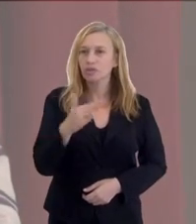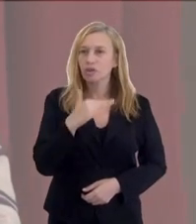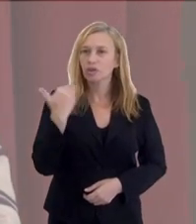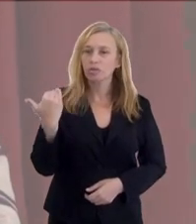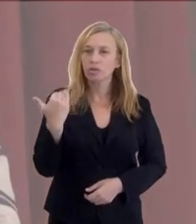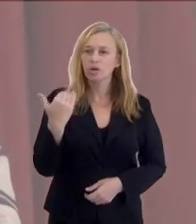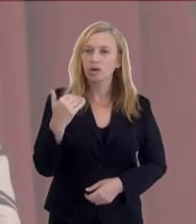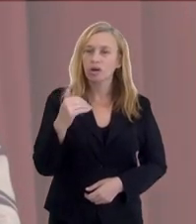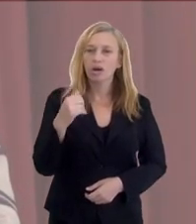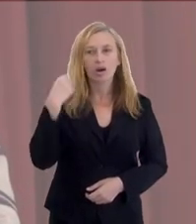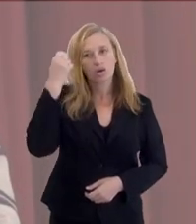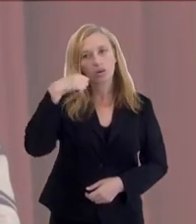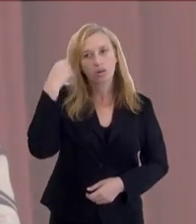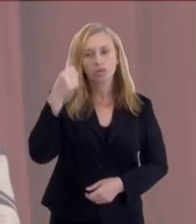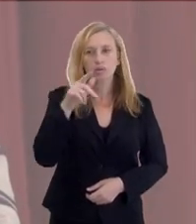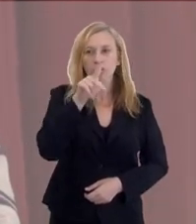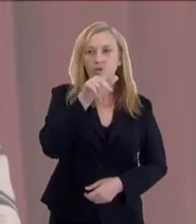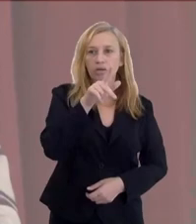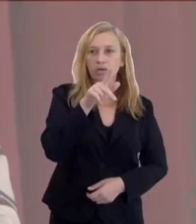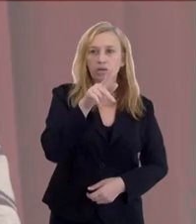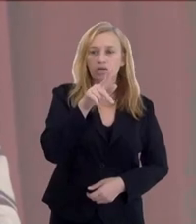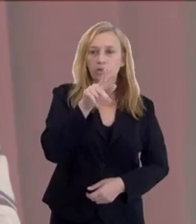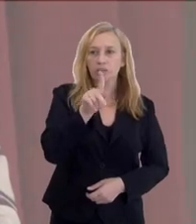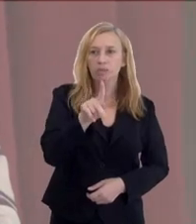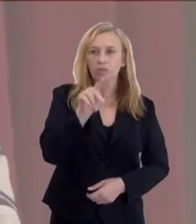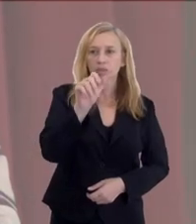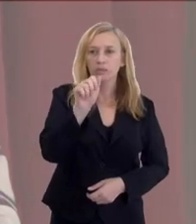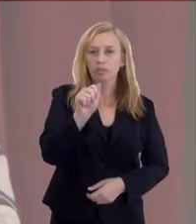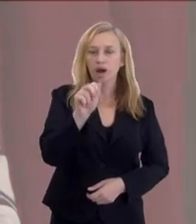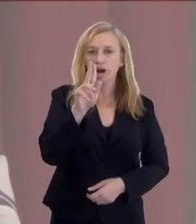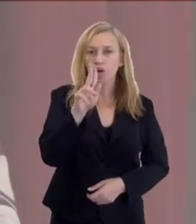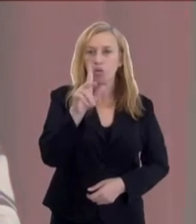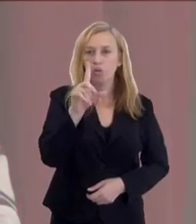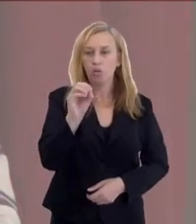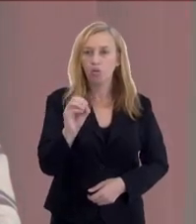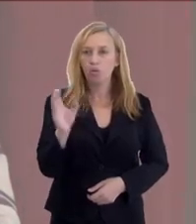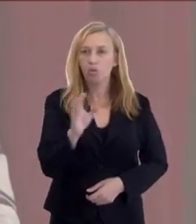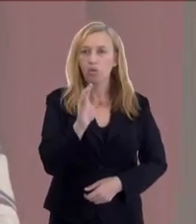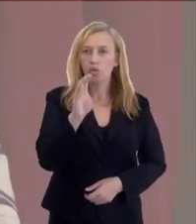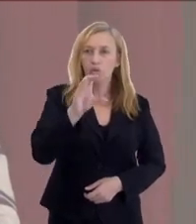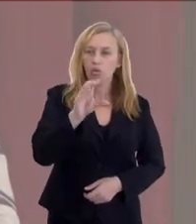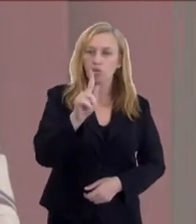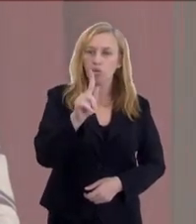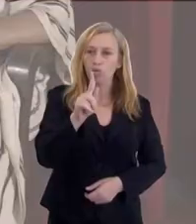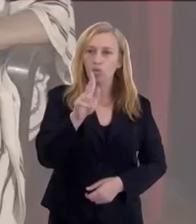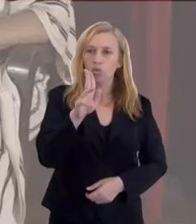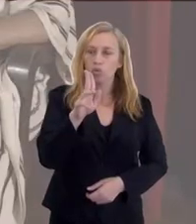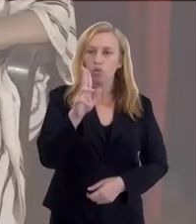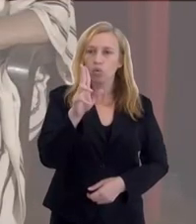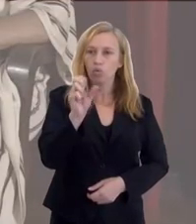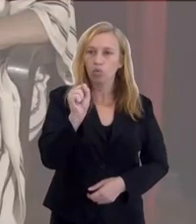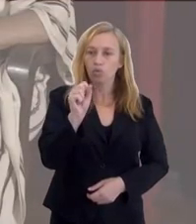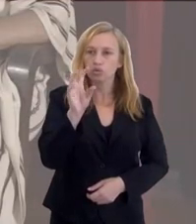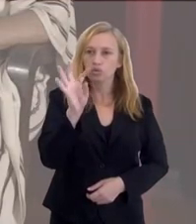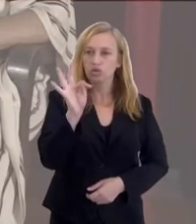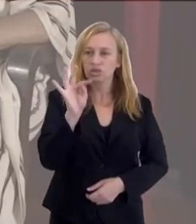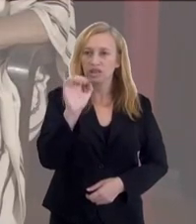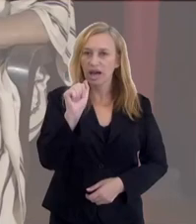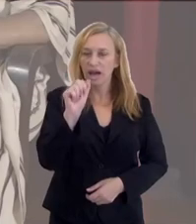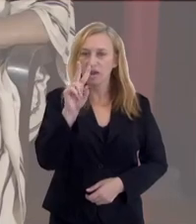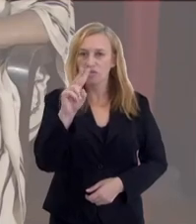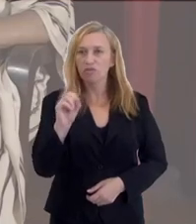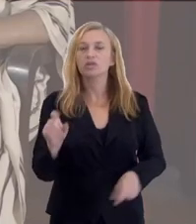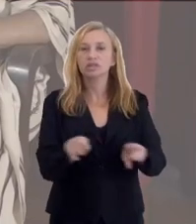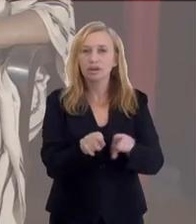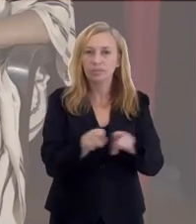pessoas famosas, como agora, por exemplo, da pandemia, a teve a morte do ator Paulo Gustavo, e nós